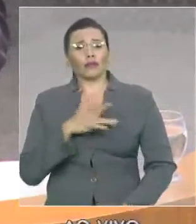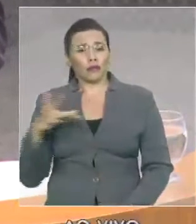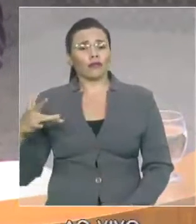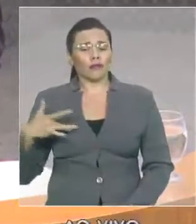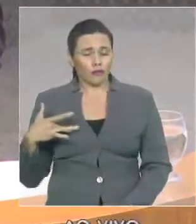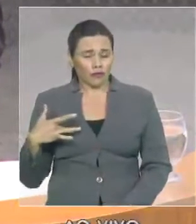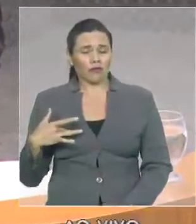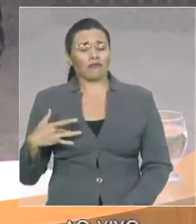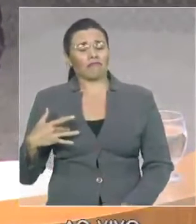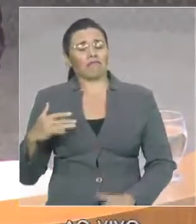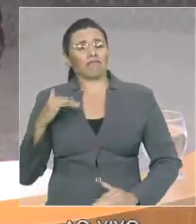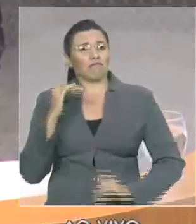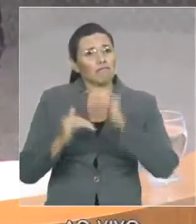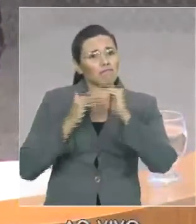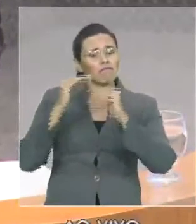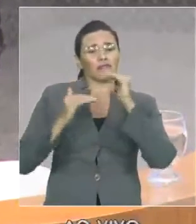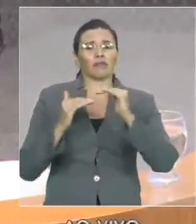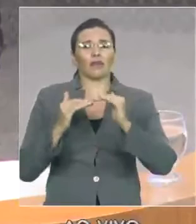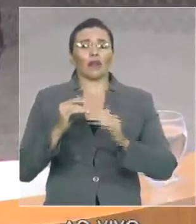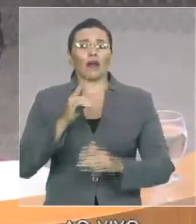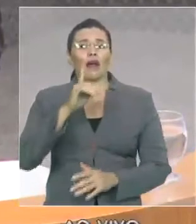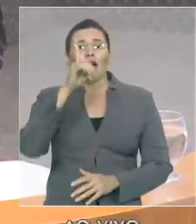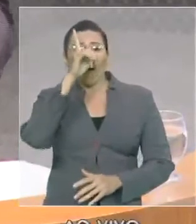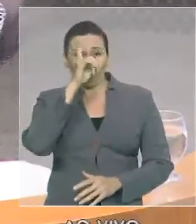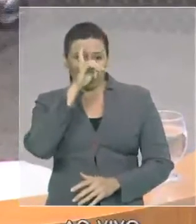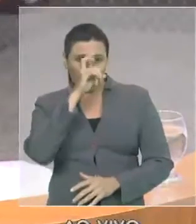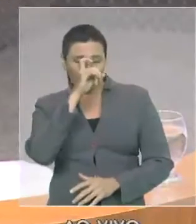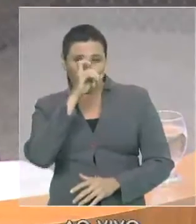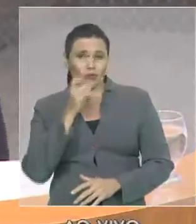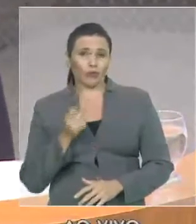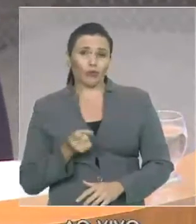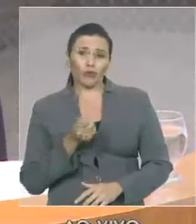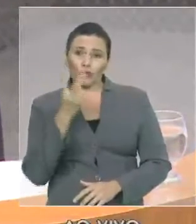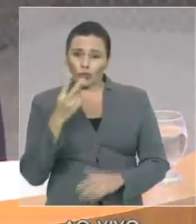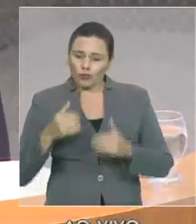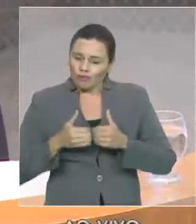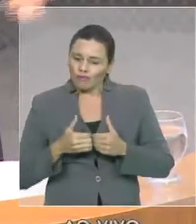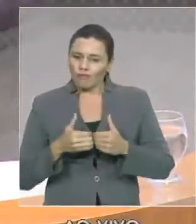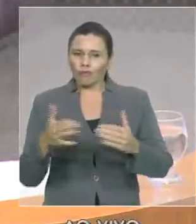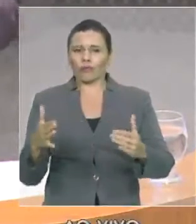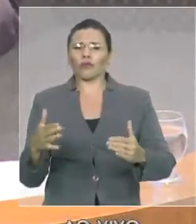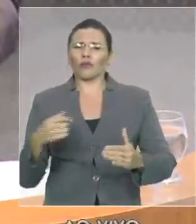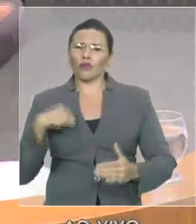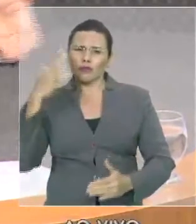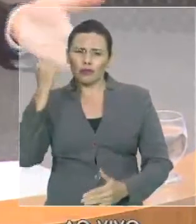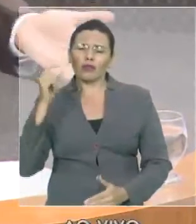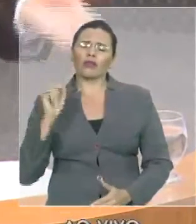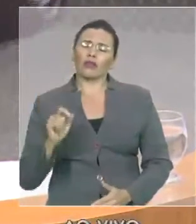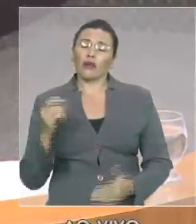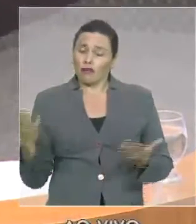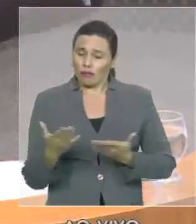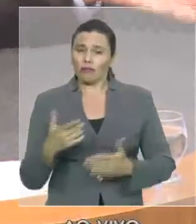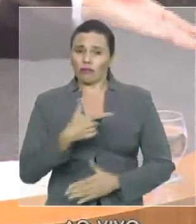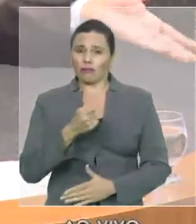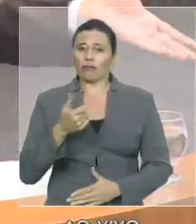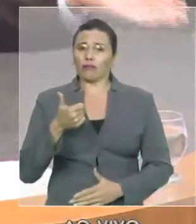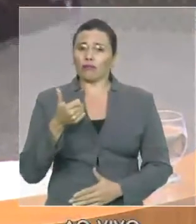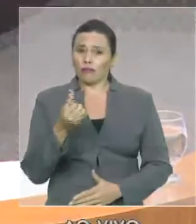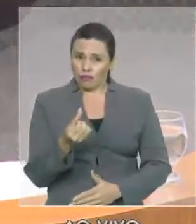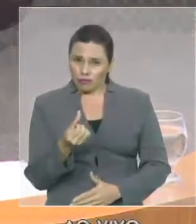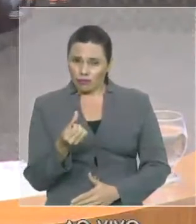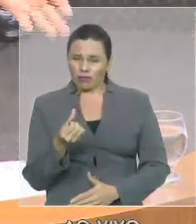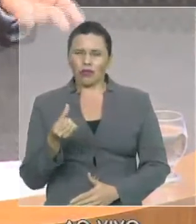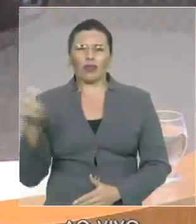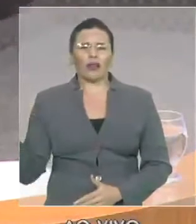hospitais regionais a que fiz referência. Nós teremos a abertura de novos hospitais neste ano, por exemplo, de Santa